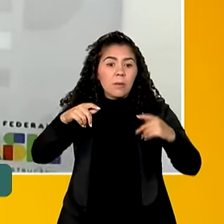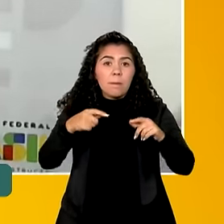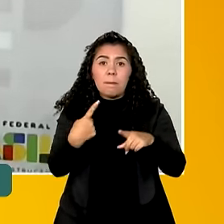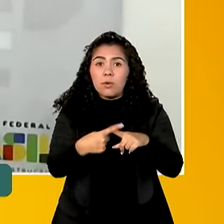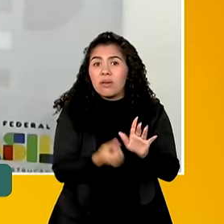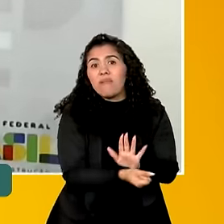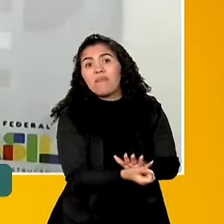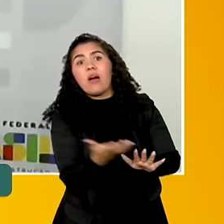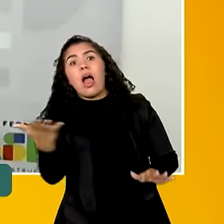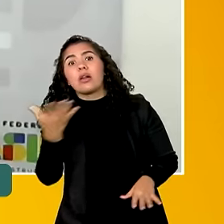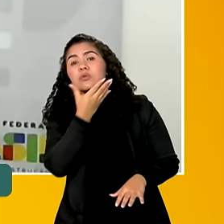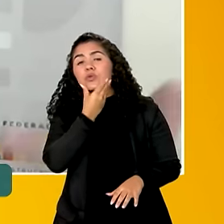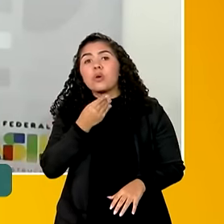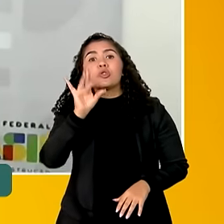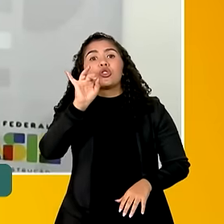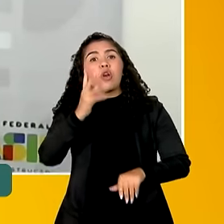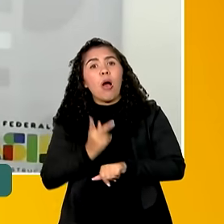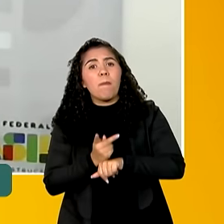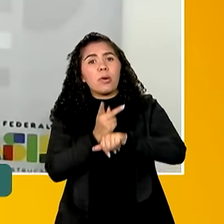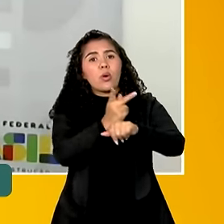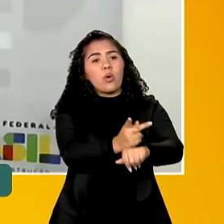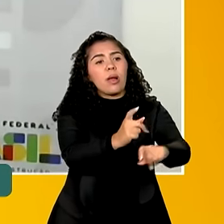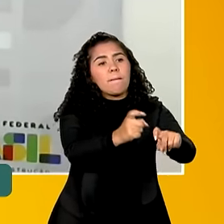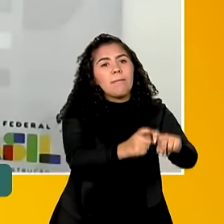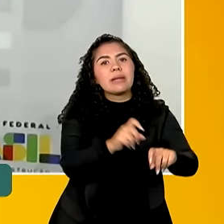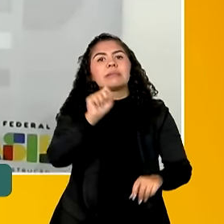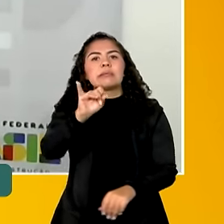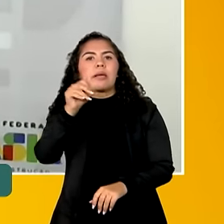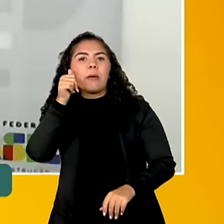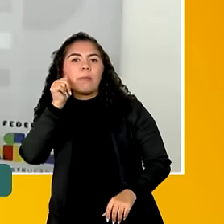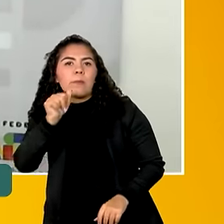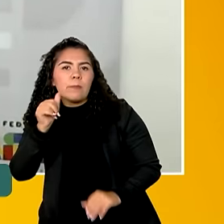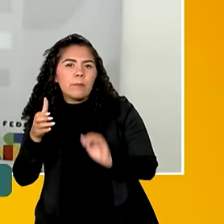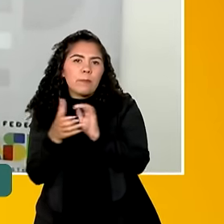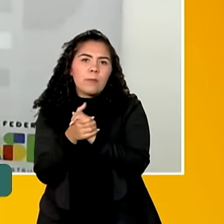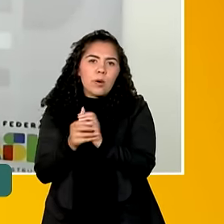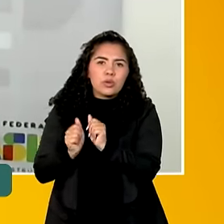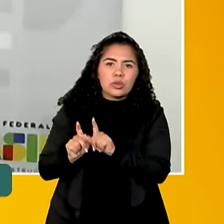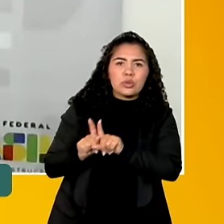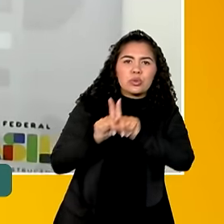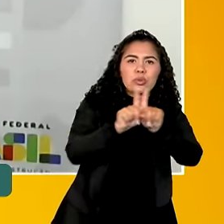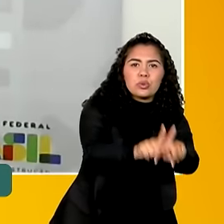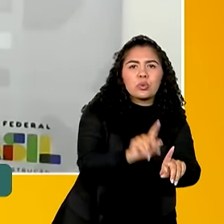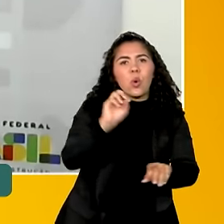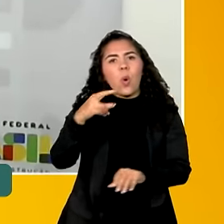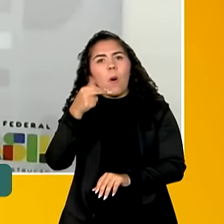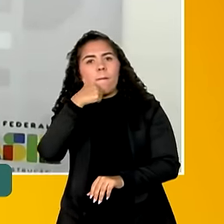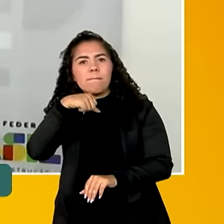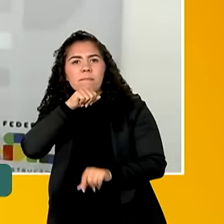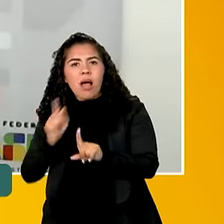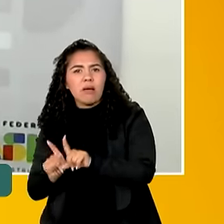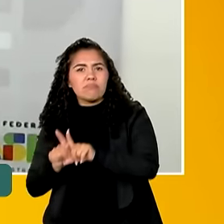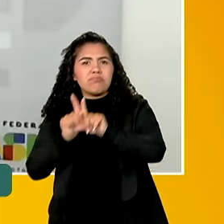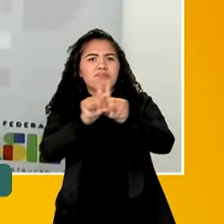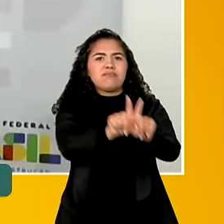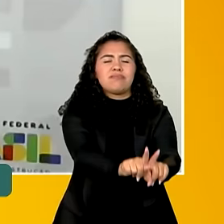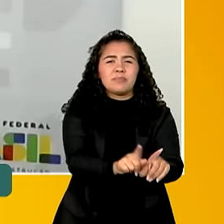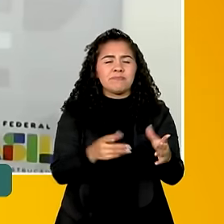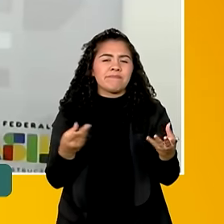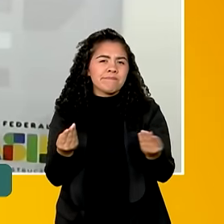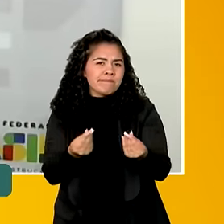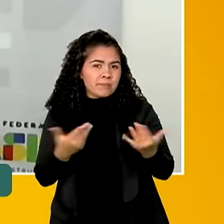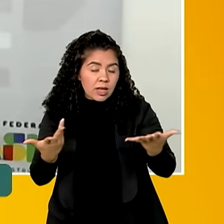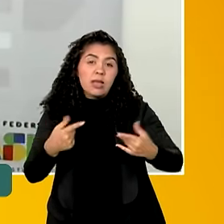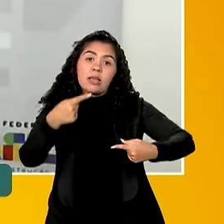Muitos homens só vão no médico se a companheira, se a mãe os leva ao profissional de saúde. E aí a